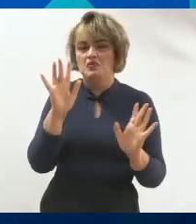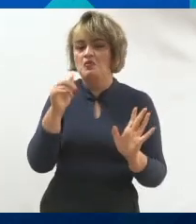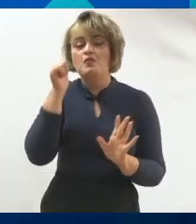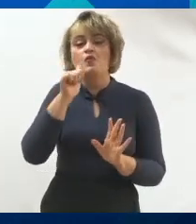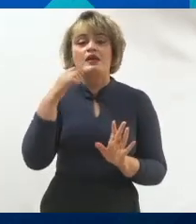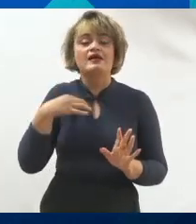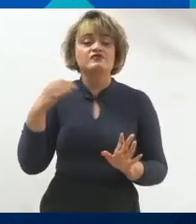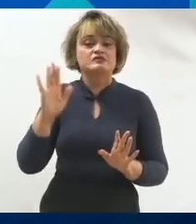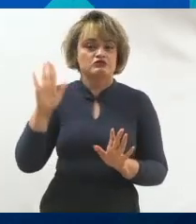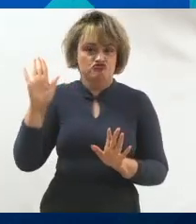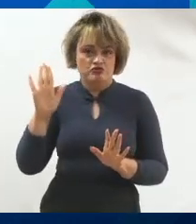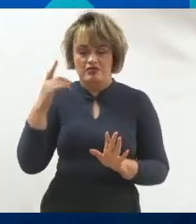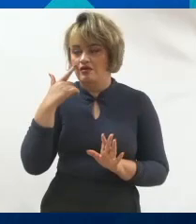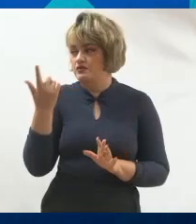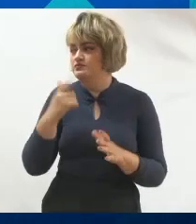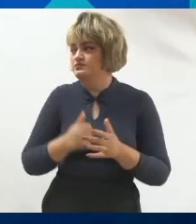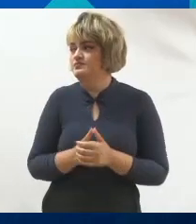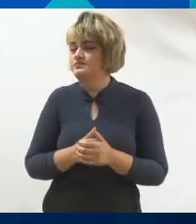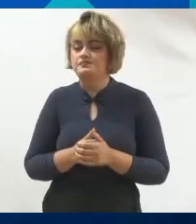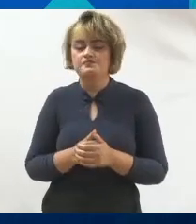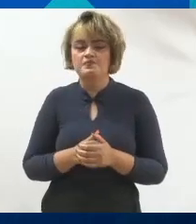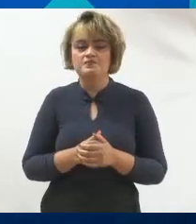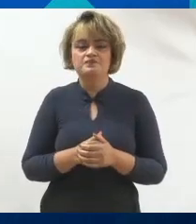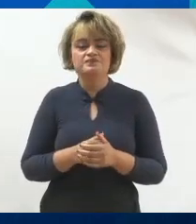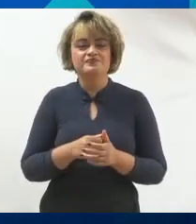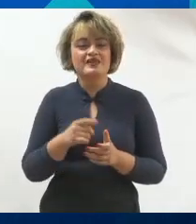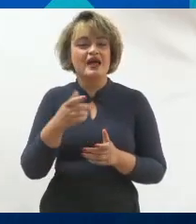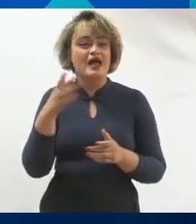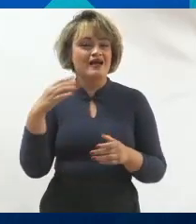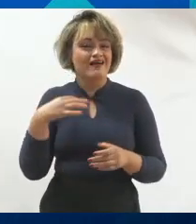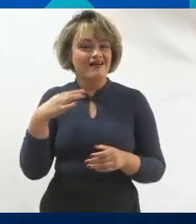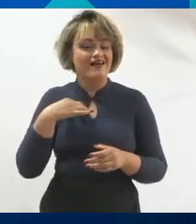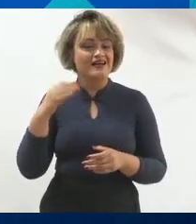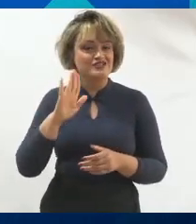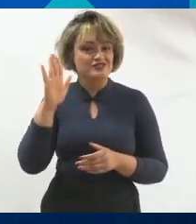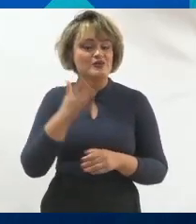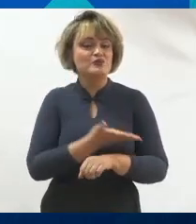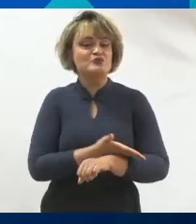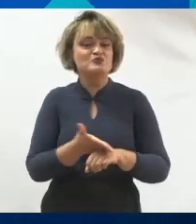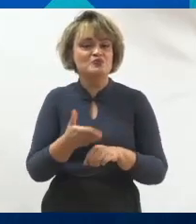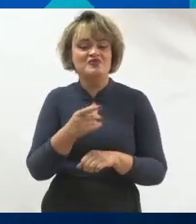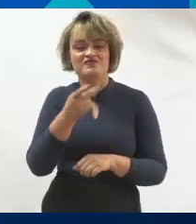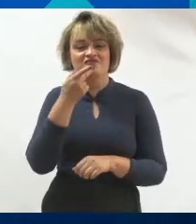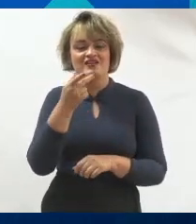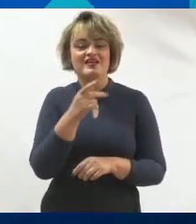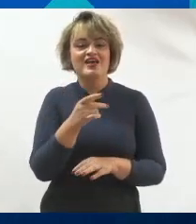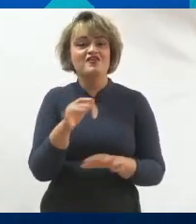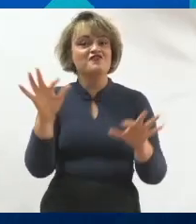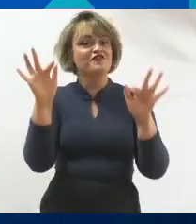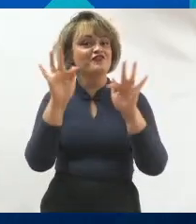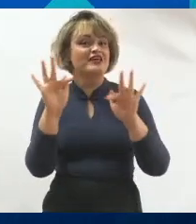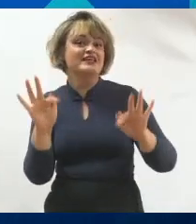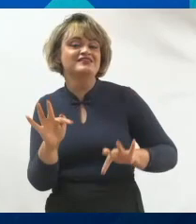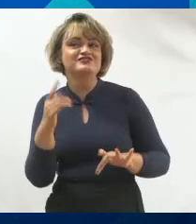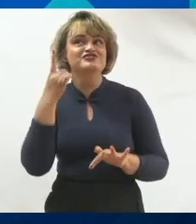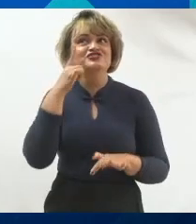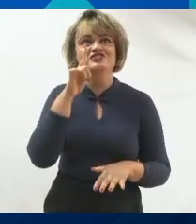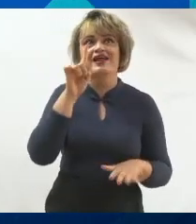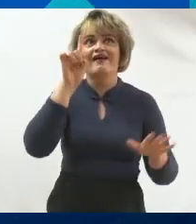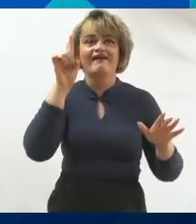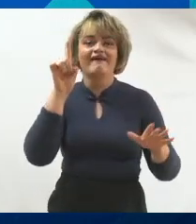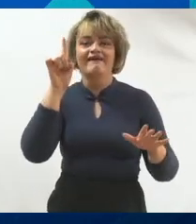vocês. Então, quer ver um negócio que candidato faz? Quer dar feliz dia da árvore? Quer dar feliz dia do